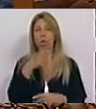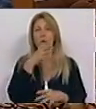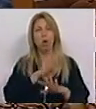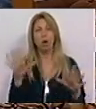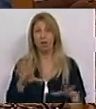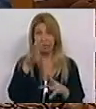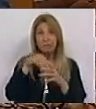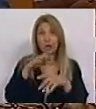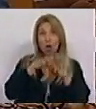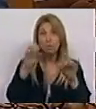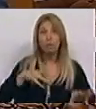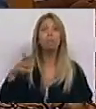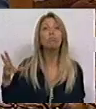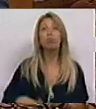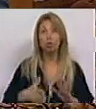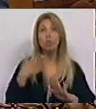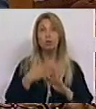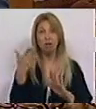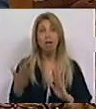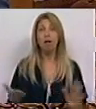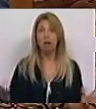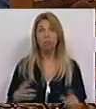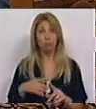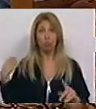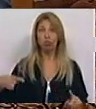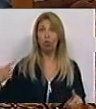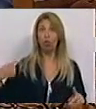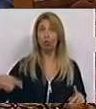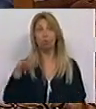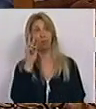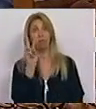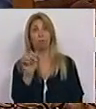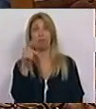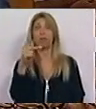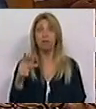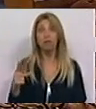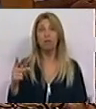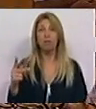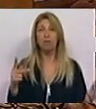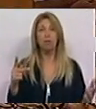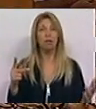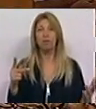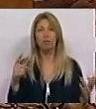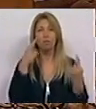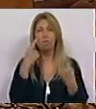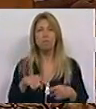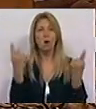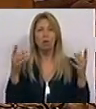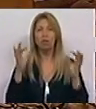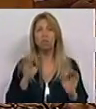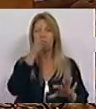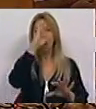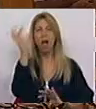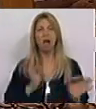portugueses e que todos os dias nos entra pela casa dentro, que constitui um verdadeiro libelo contra a impreparação e a